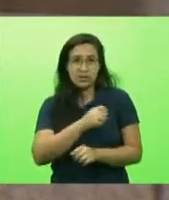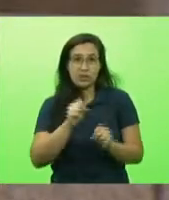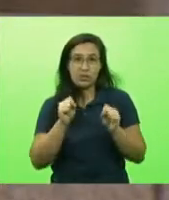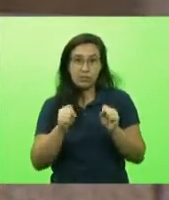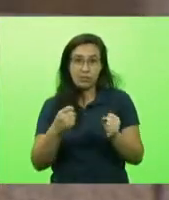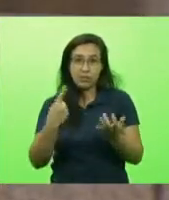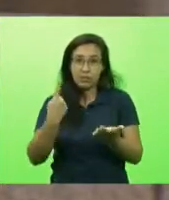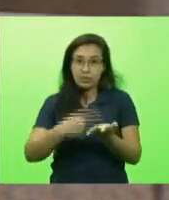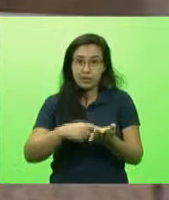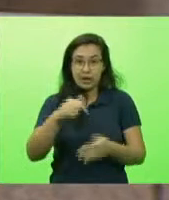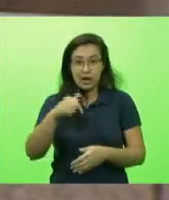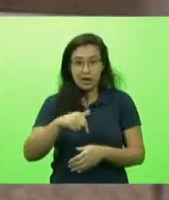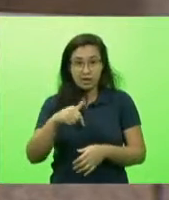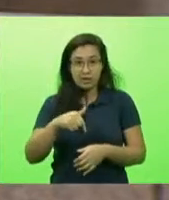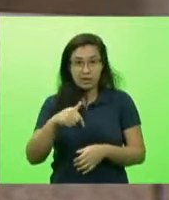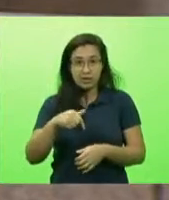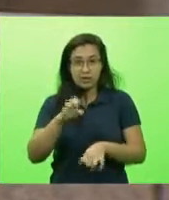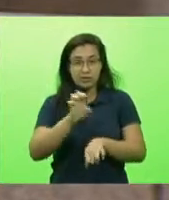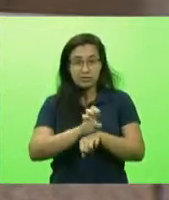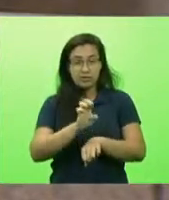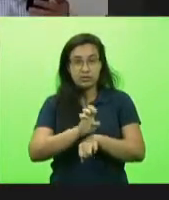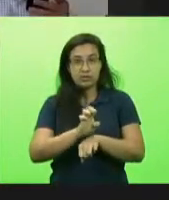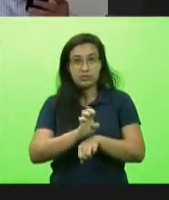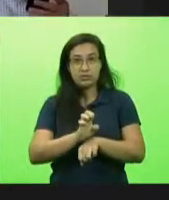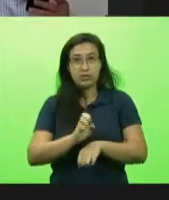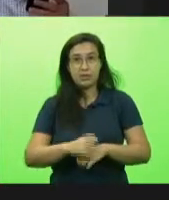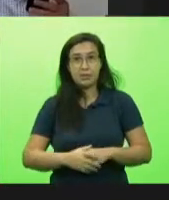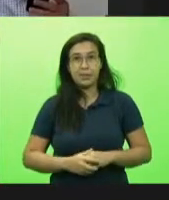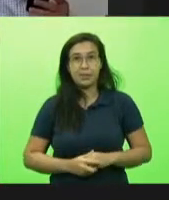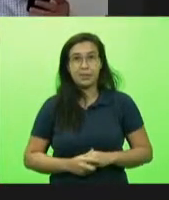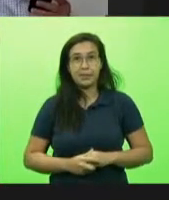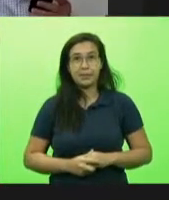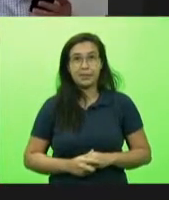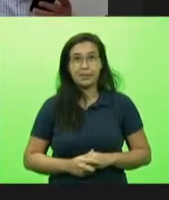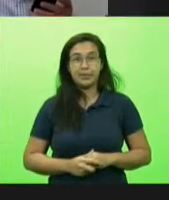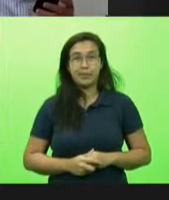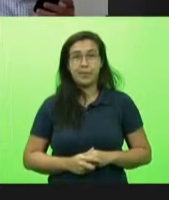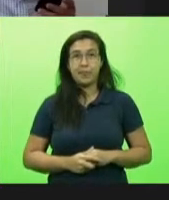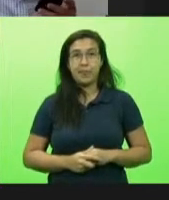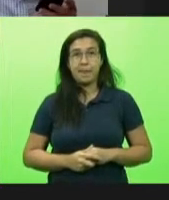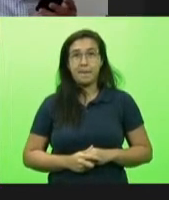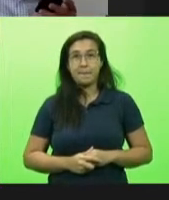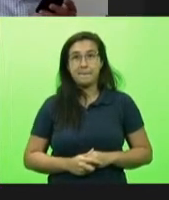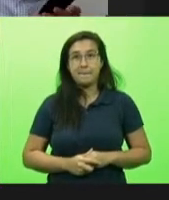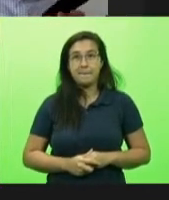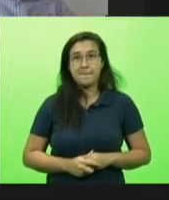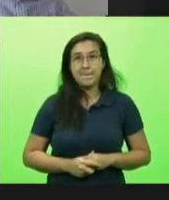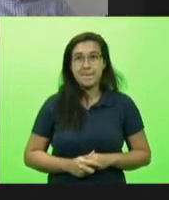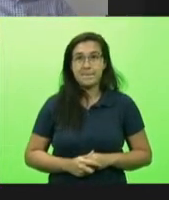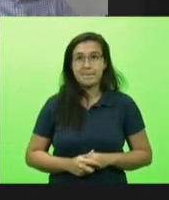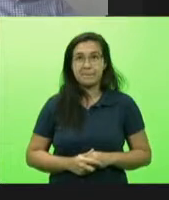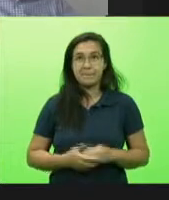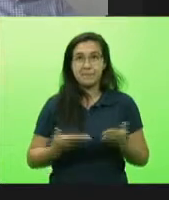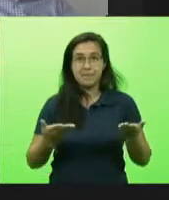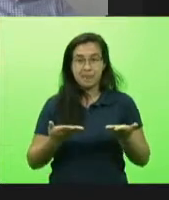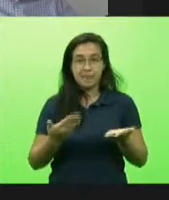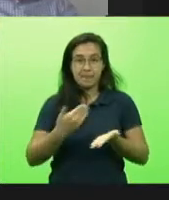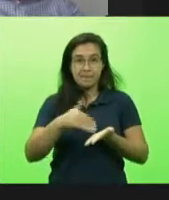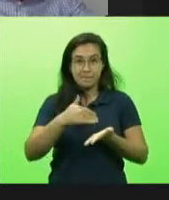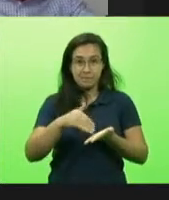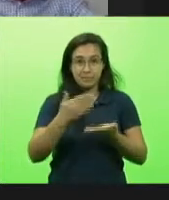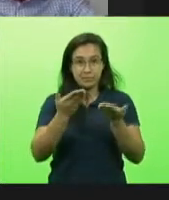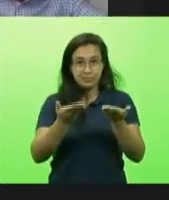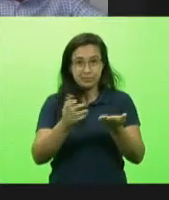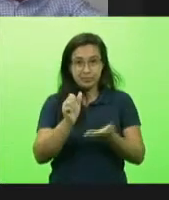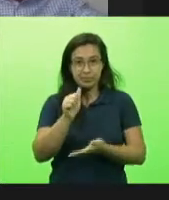vossa excelência garantiu estão à disposição era essa minha intervenção obrigado obrigado deputado Ismael então eu passo a palavra ao secretário André Mota